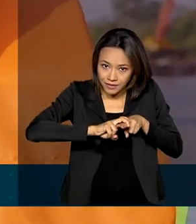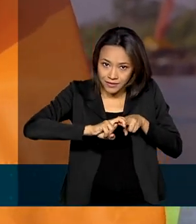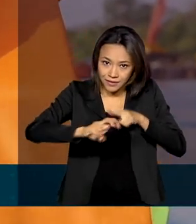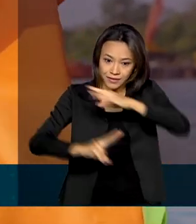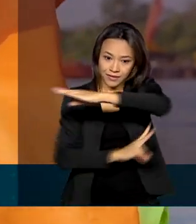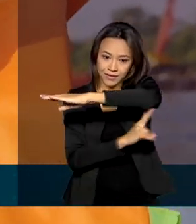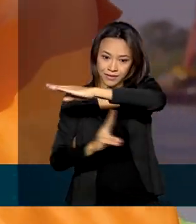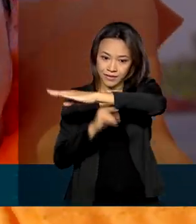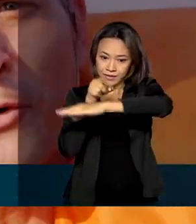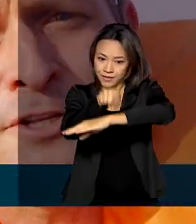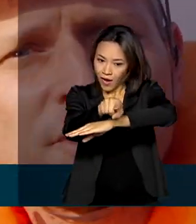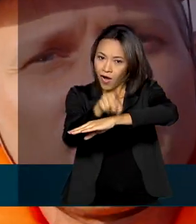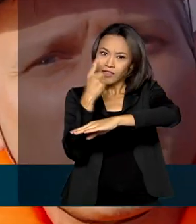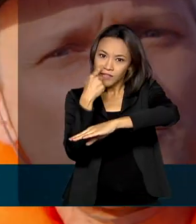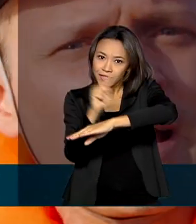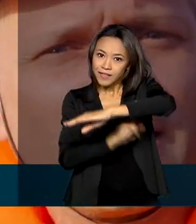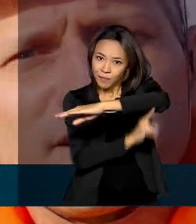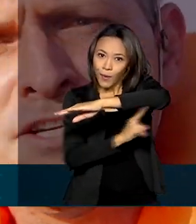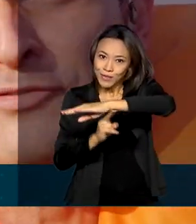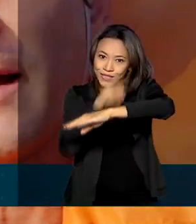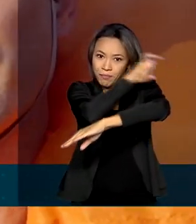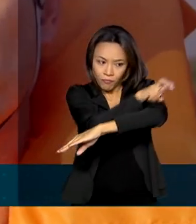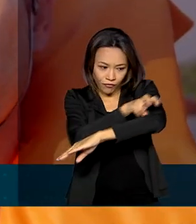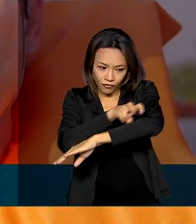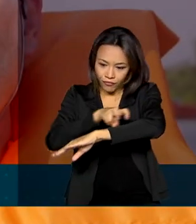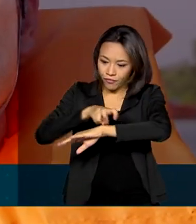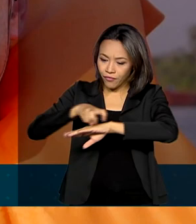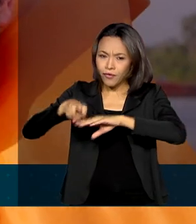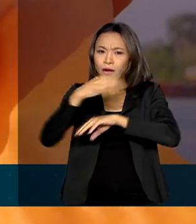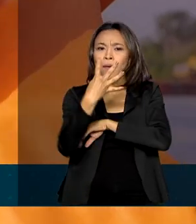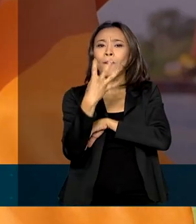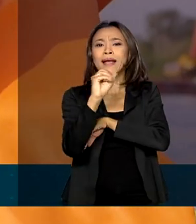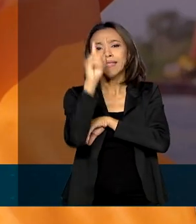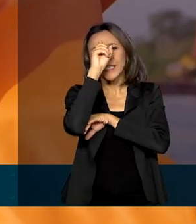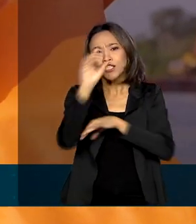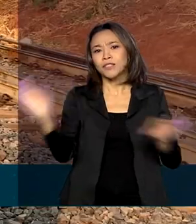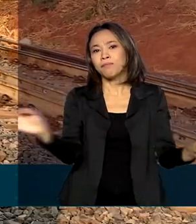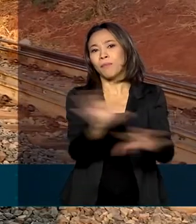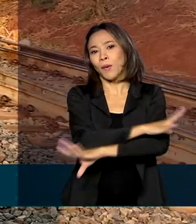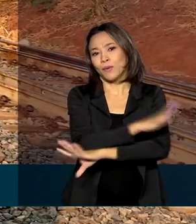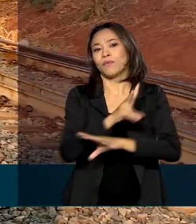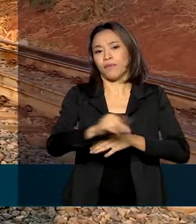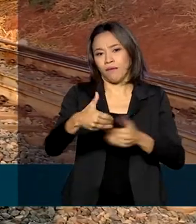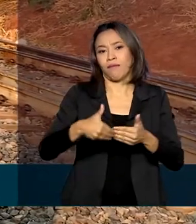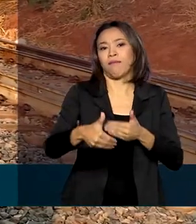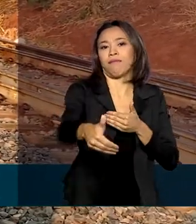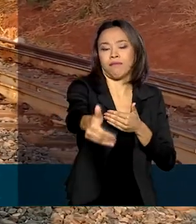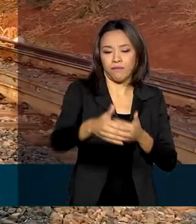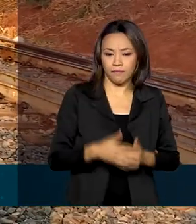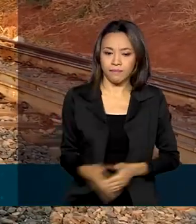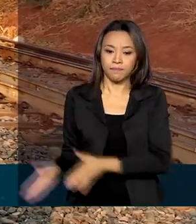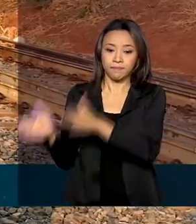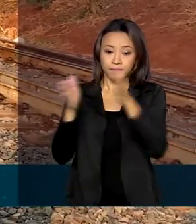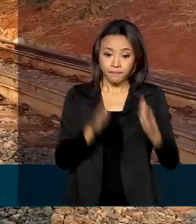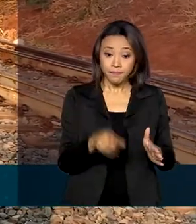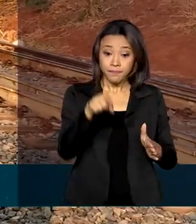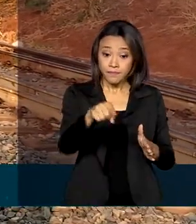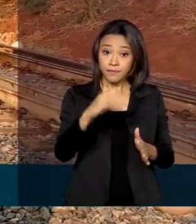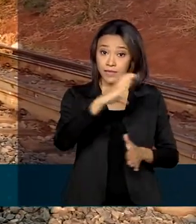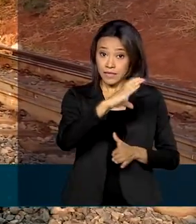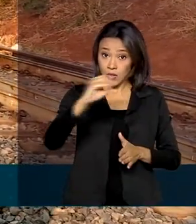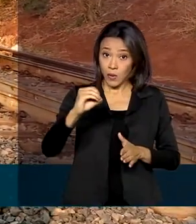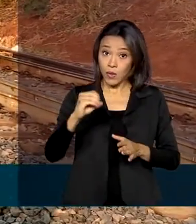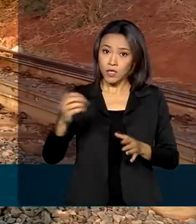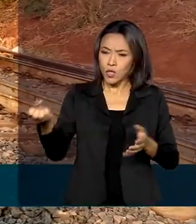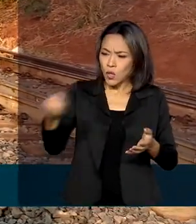ferrovia Norte-Sul, por cima dessa ponte, que está uns 40 dias de ficar pronta, sobre o rio Paranaíba. O grande indutor do Planalto Central para